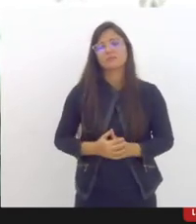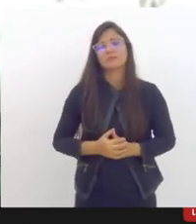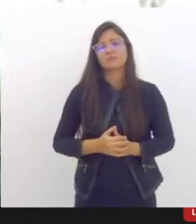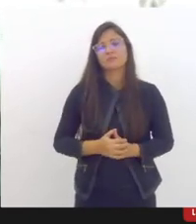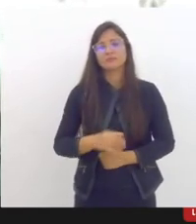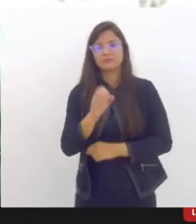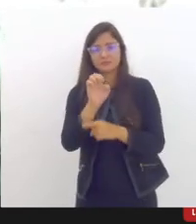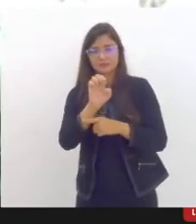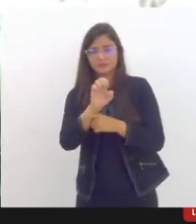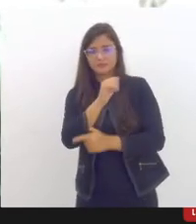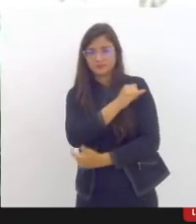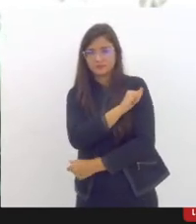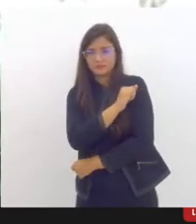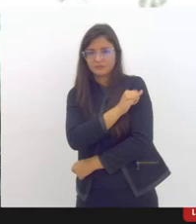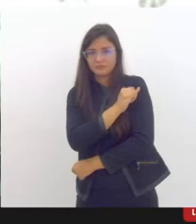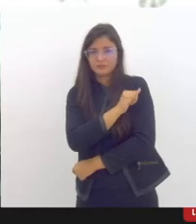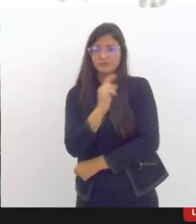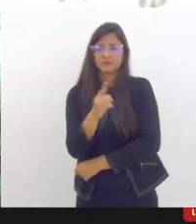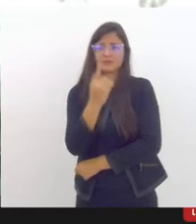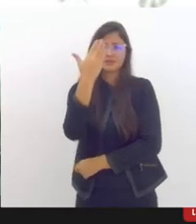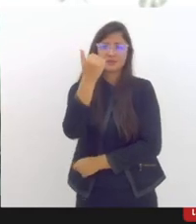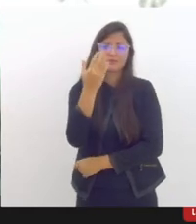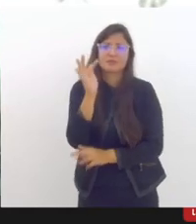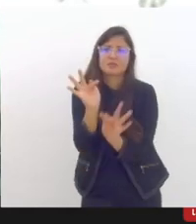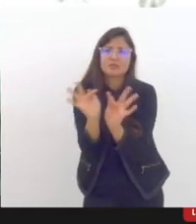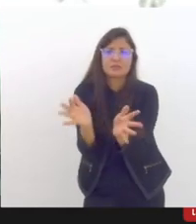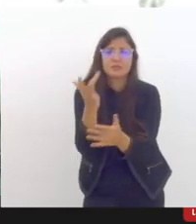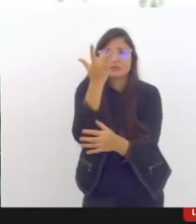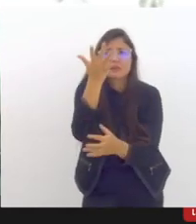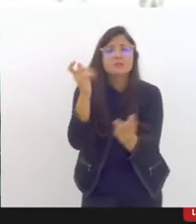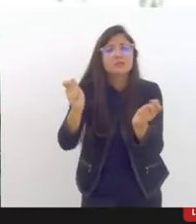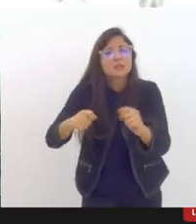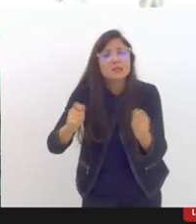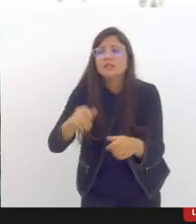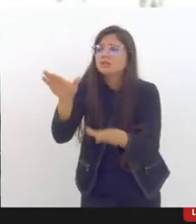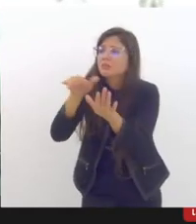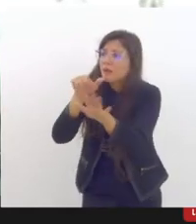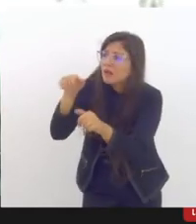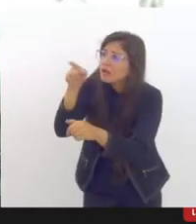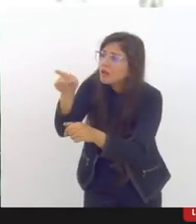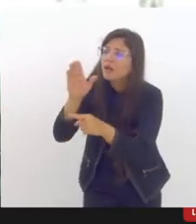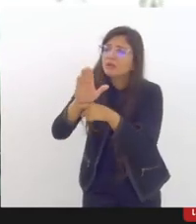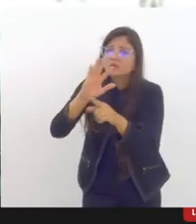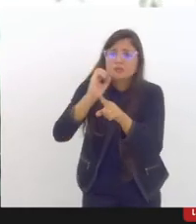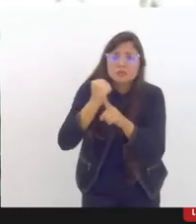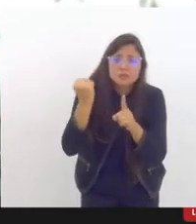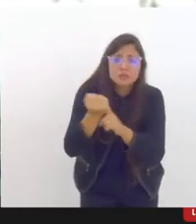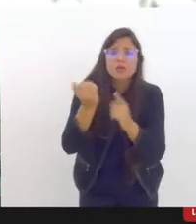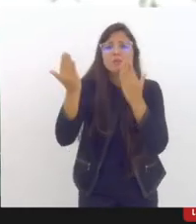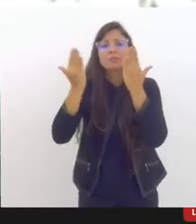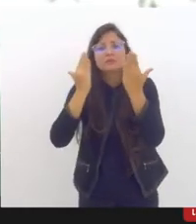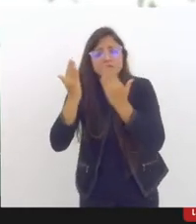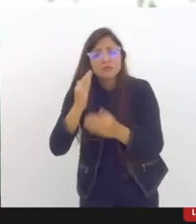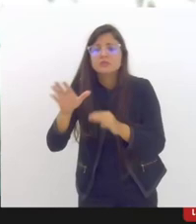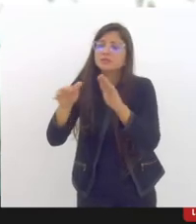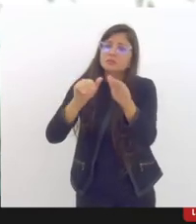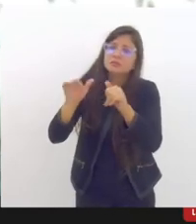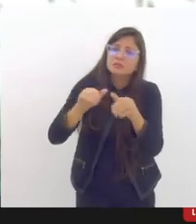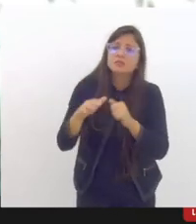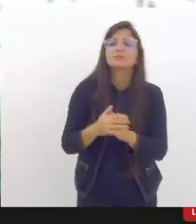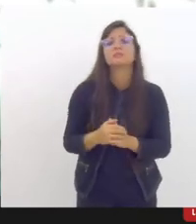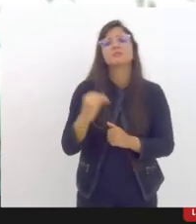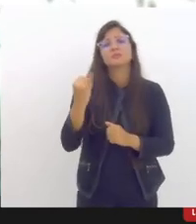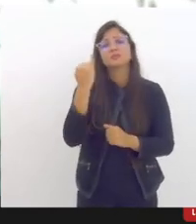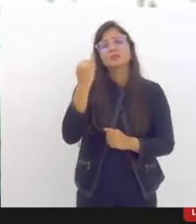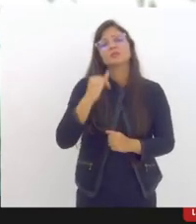consideramos que a massiva chamada de assistentes sociais para atuação no projeto mulheres apoiando educação no âmbito da